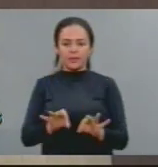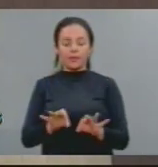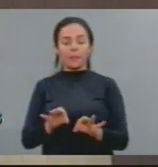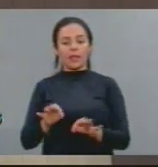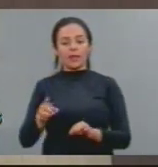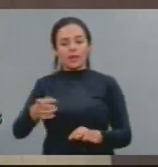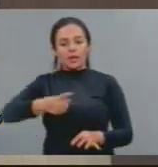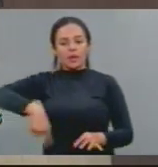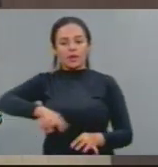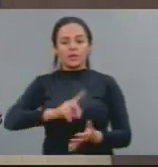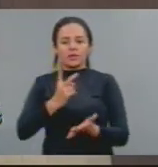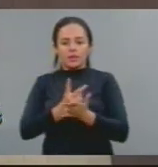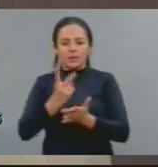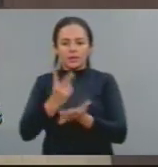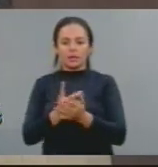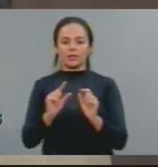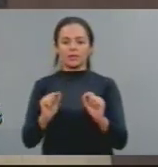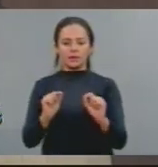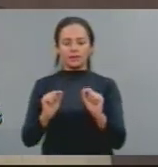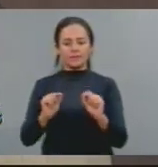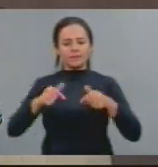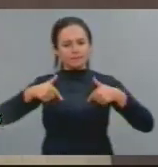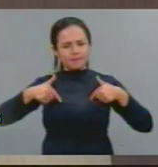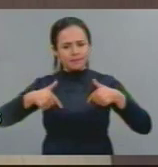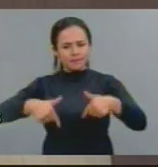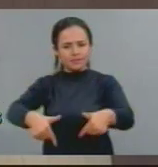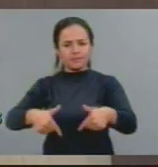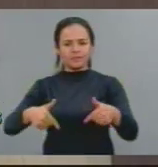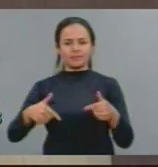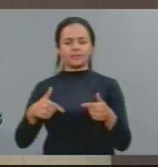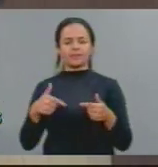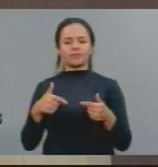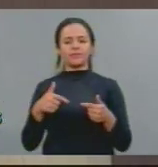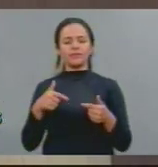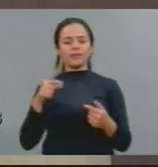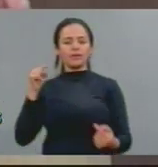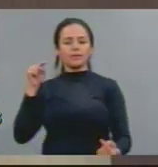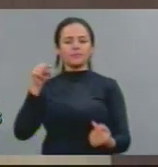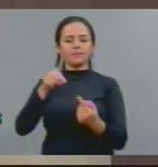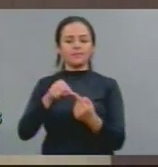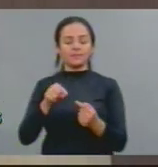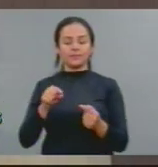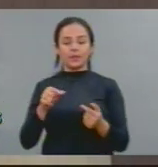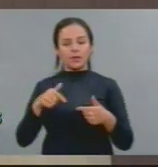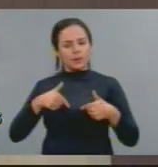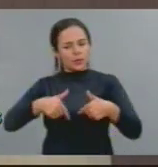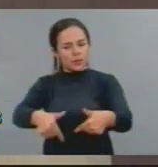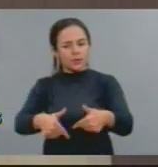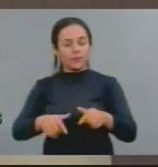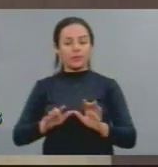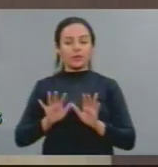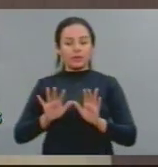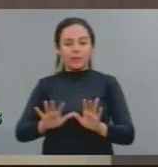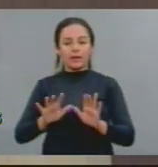nessa luta, nessa luta de um sistema capitalista cruel,